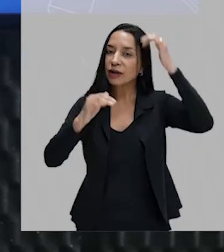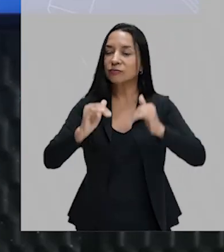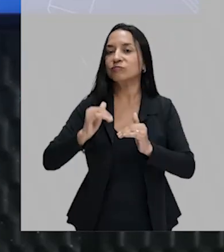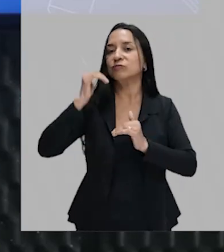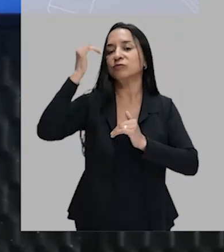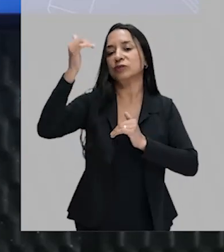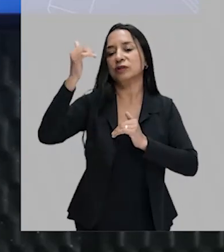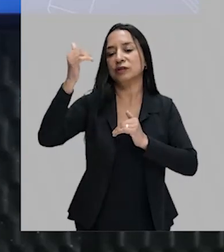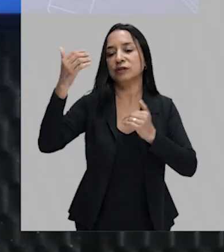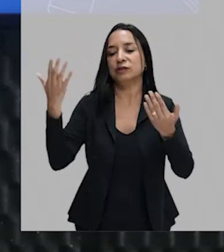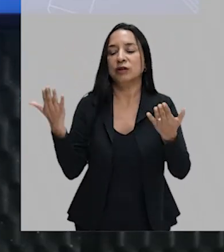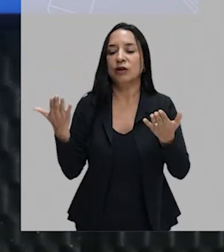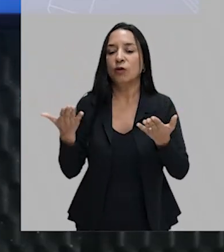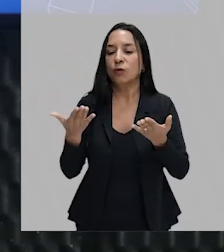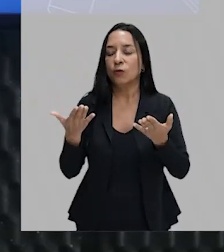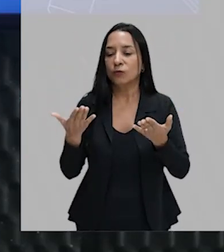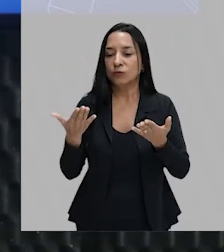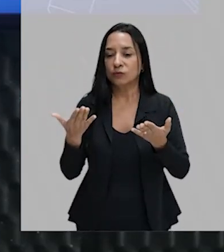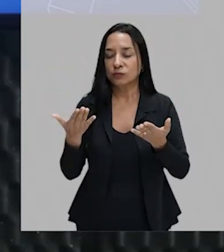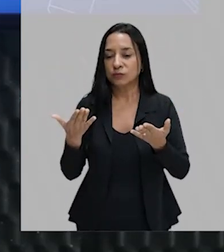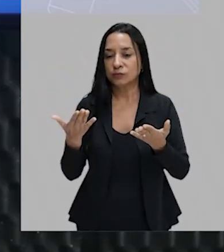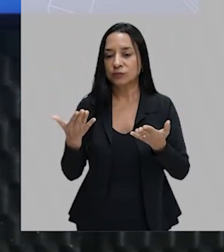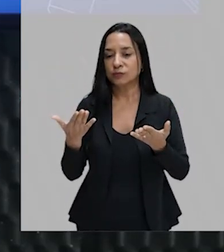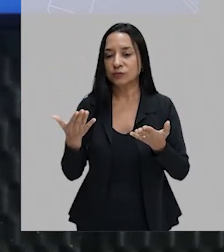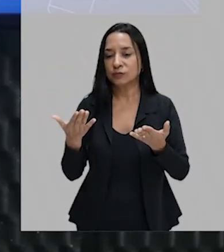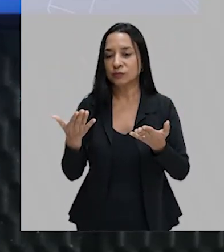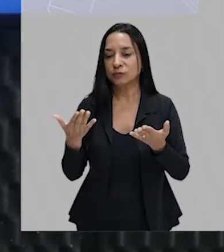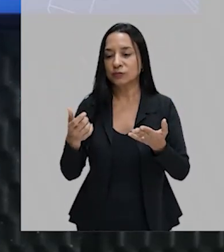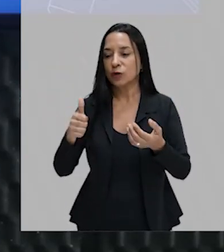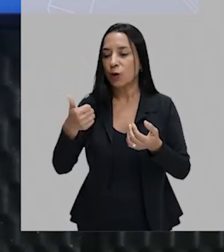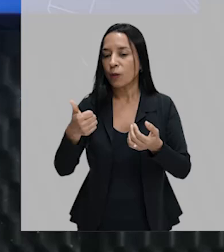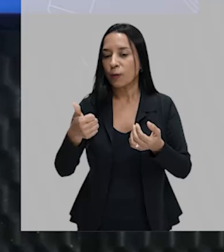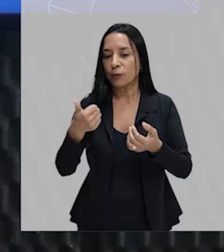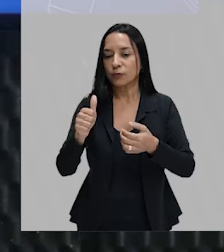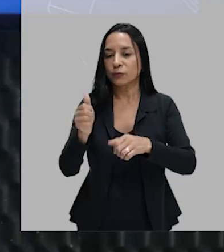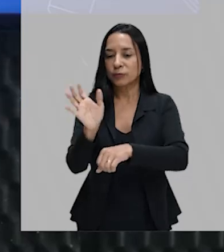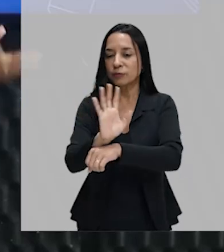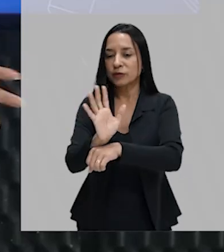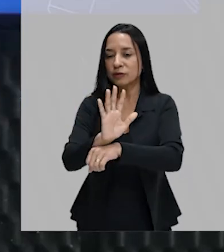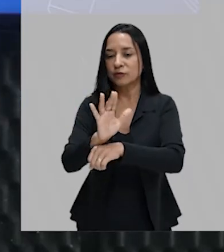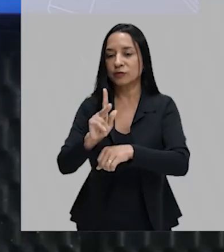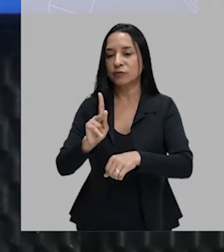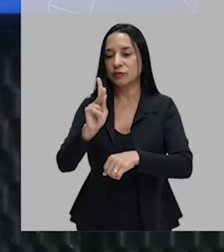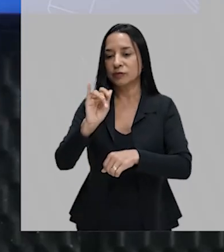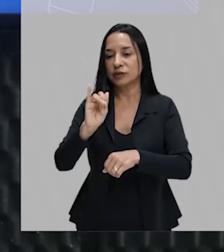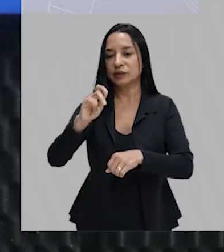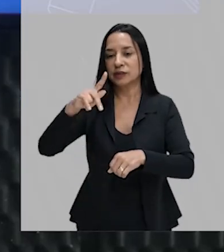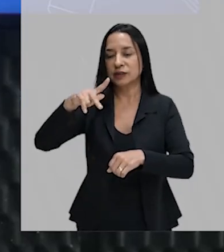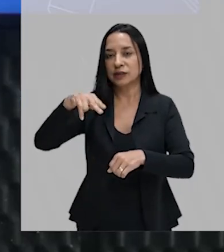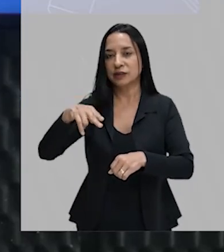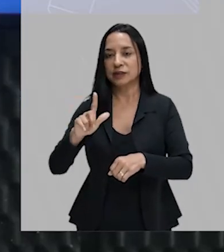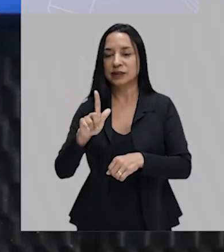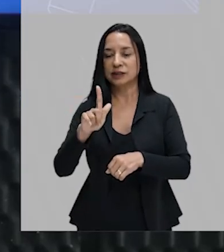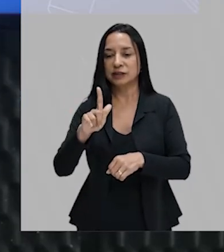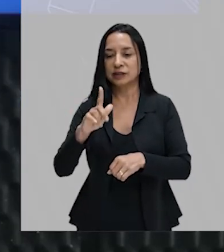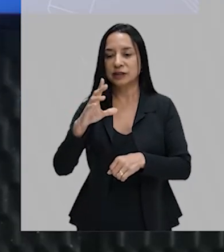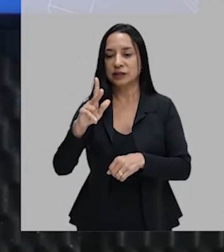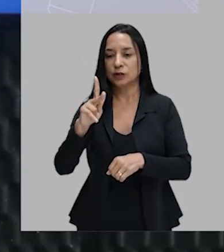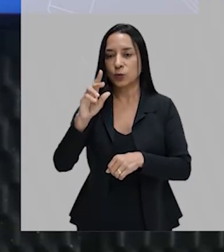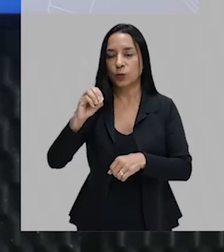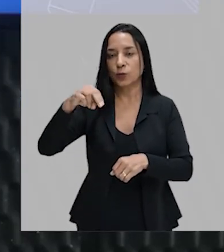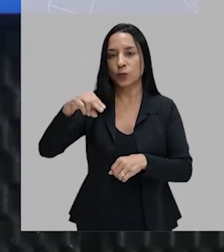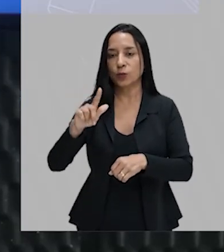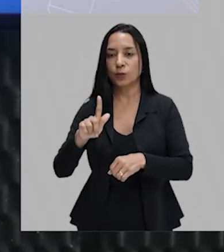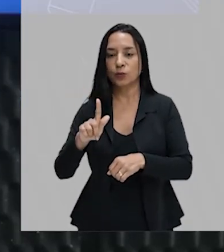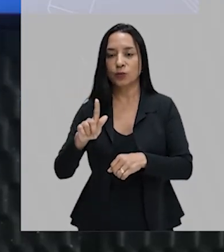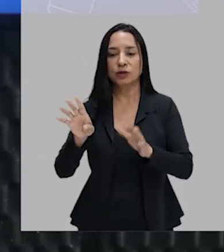adulta, foi na época do primeiro filme King Kong, então, sem energia, falava, gente chegava a idealizar